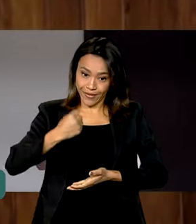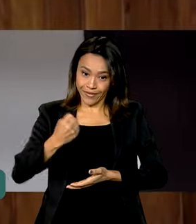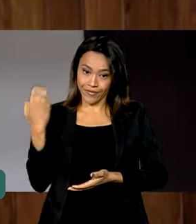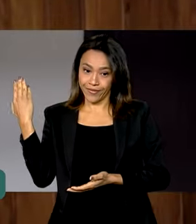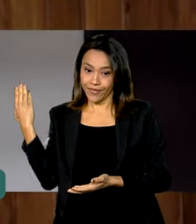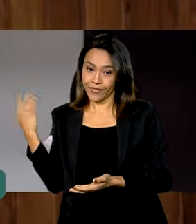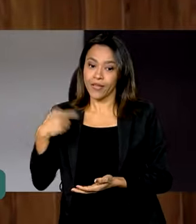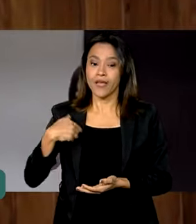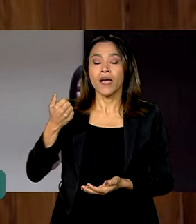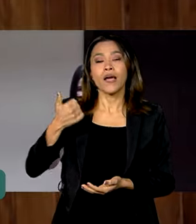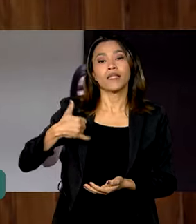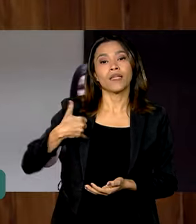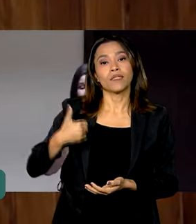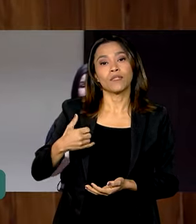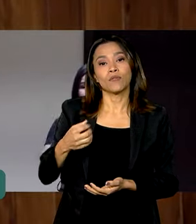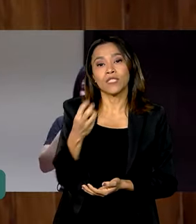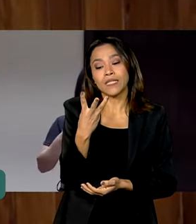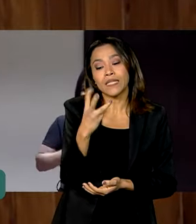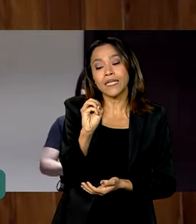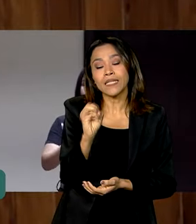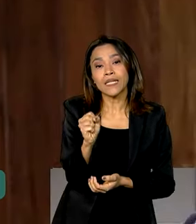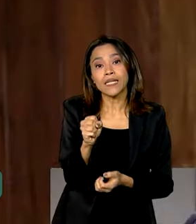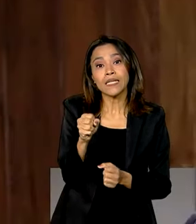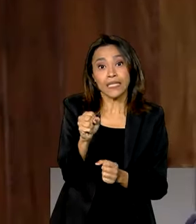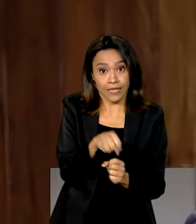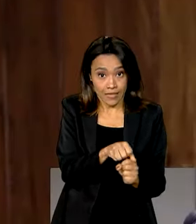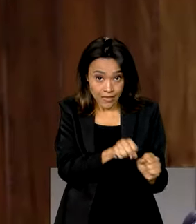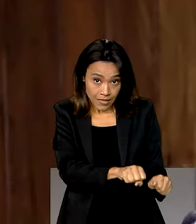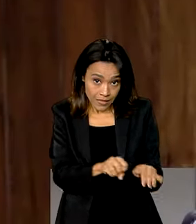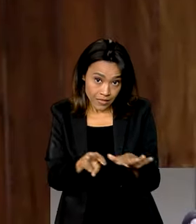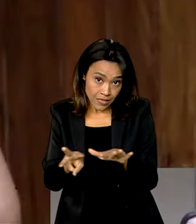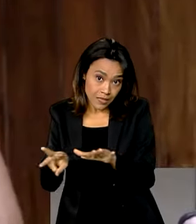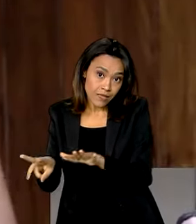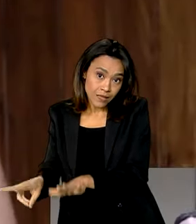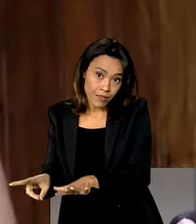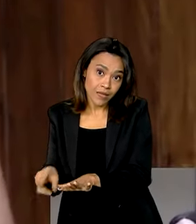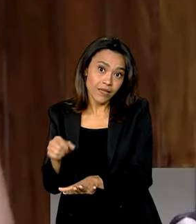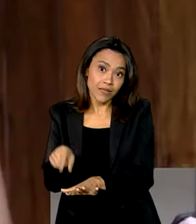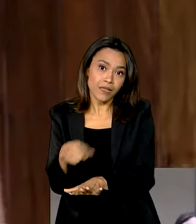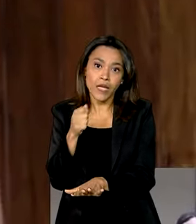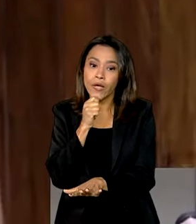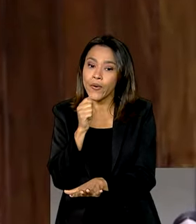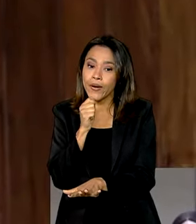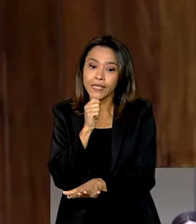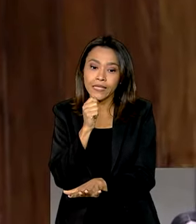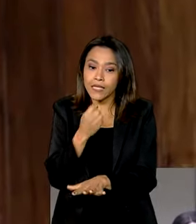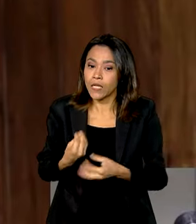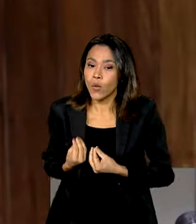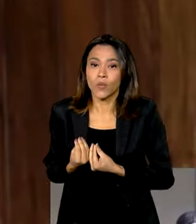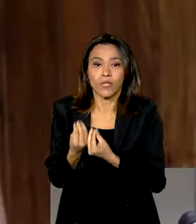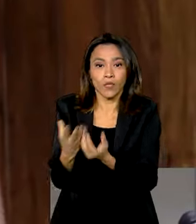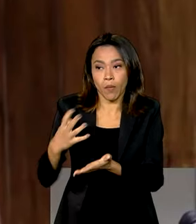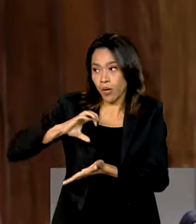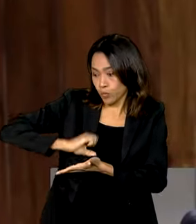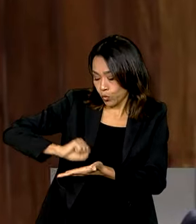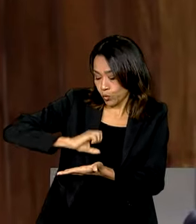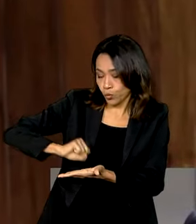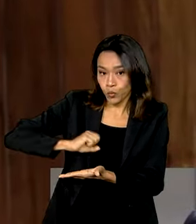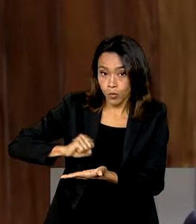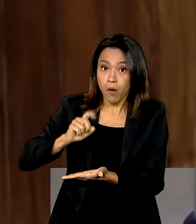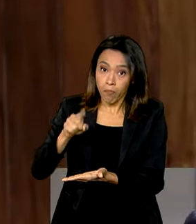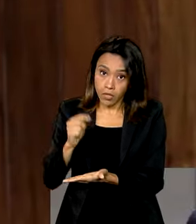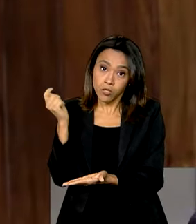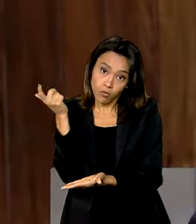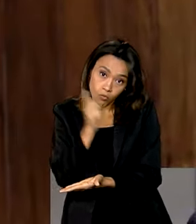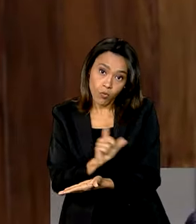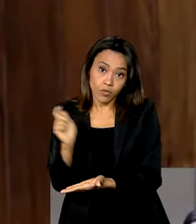Felipe, que nasceu de 30 semanas e 5 dias. Vamos doar, né gente? Eu não consegui doar ainda, por conta da produção, né? Mas assim que puder, eu vou